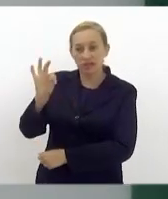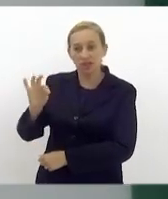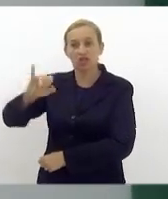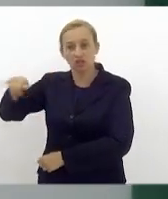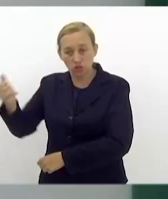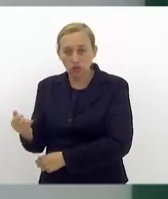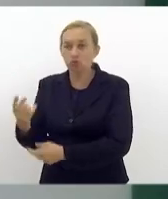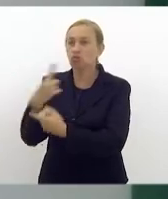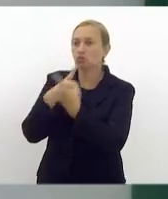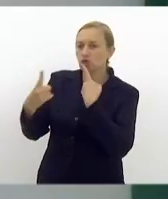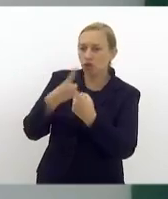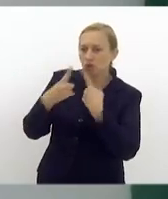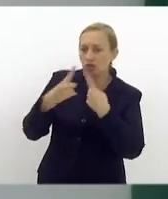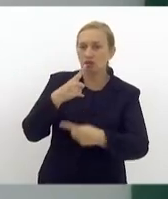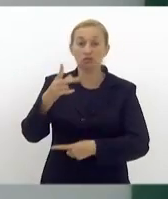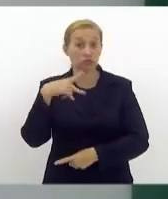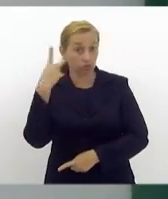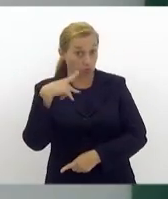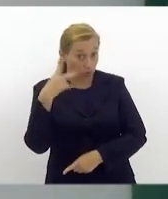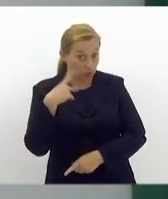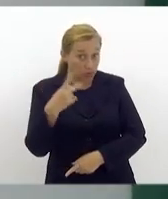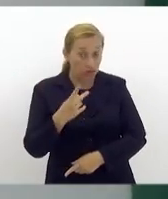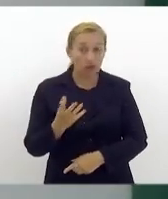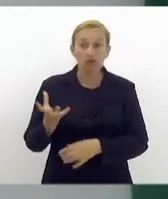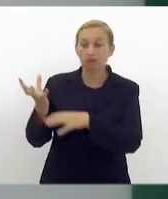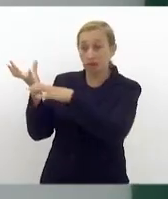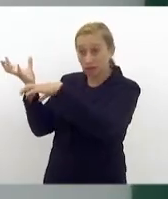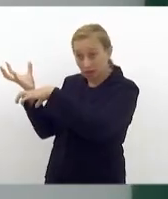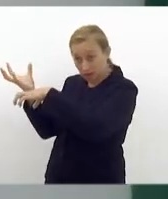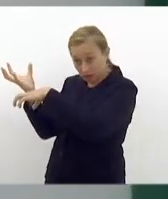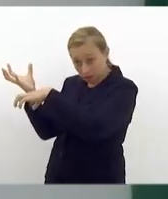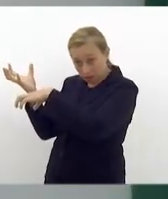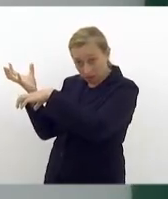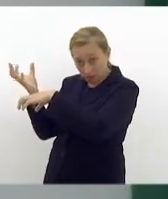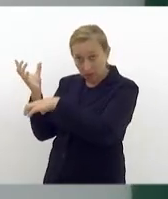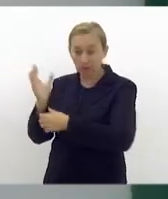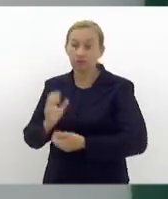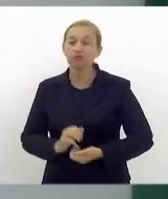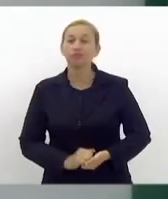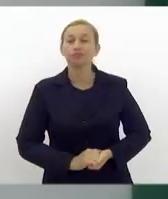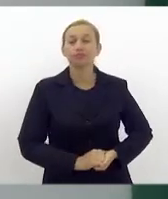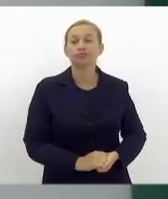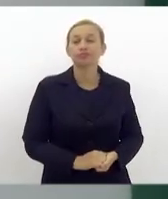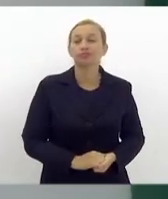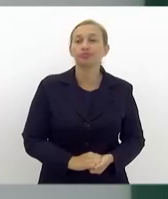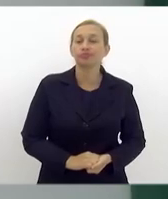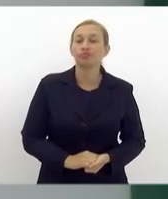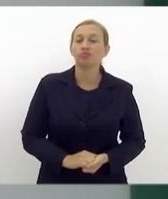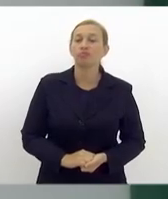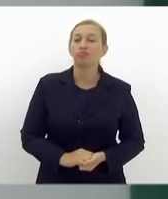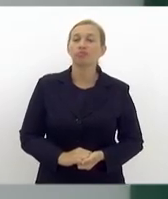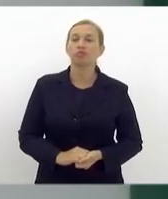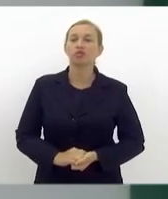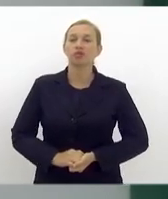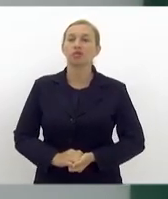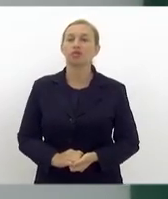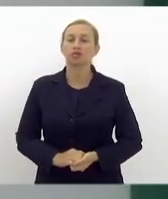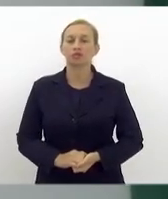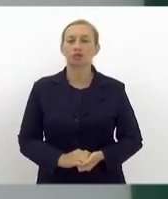dialogando com os políticos na Câmara, na Câmara do Senado. E